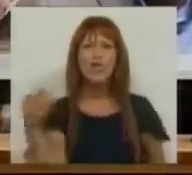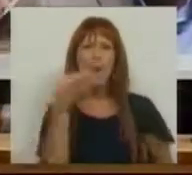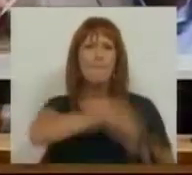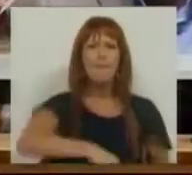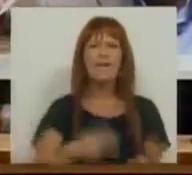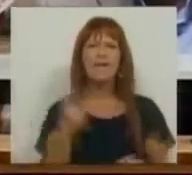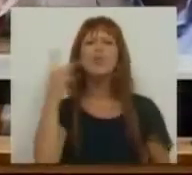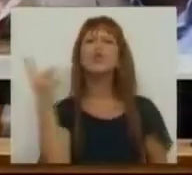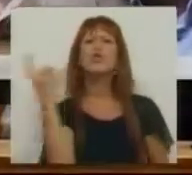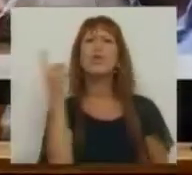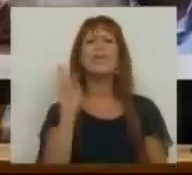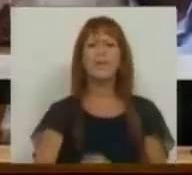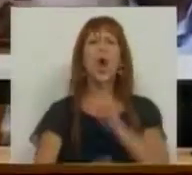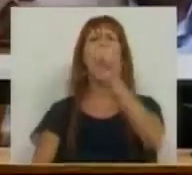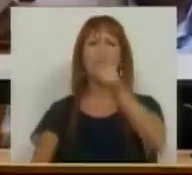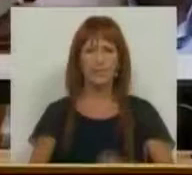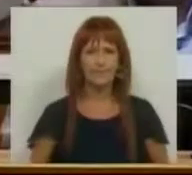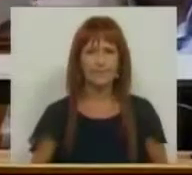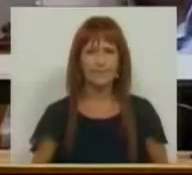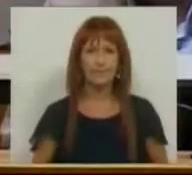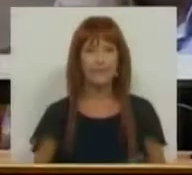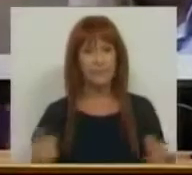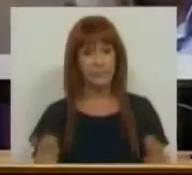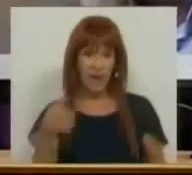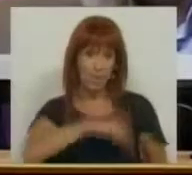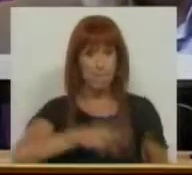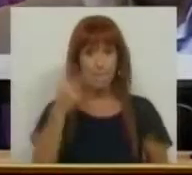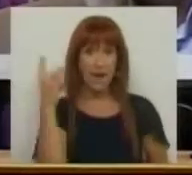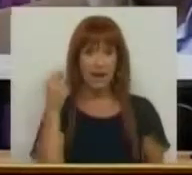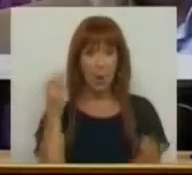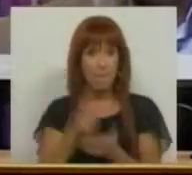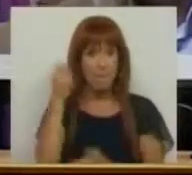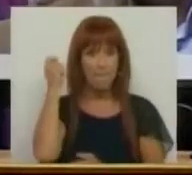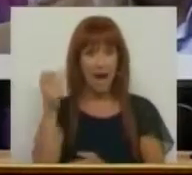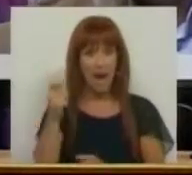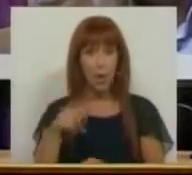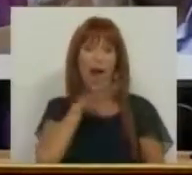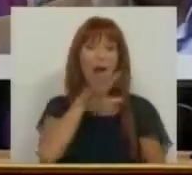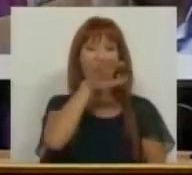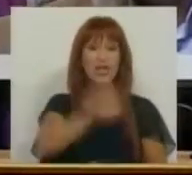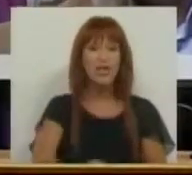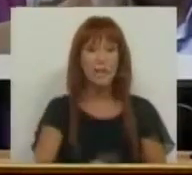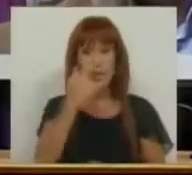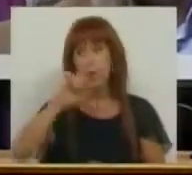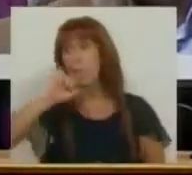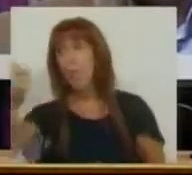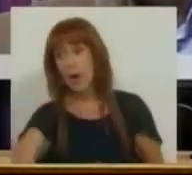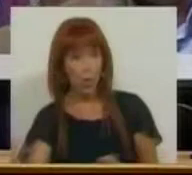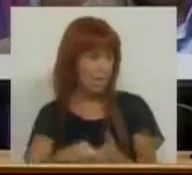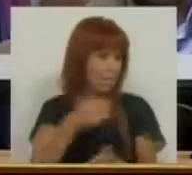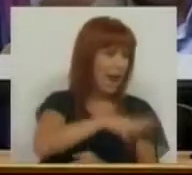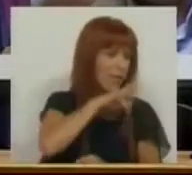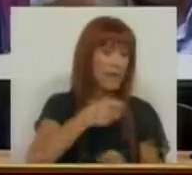pensão de sobrevivência? O que é? É uma pensão paga aos familiares do falecido,